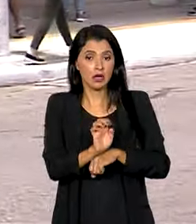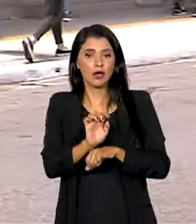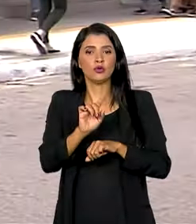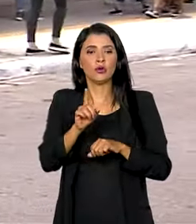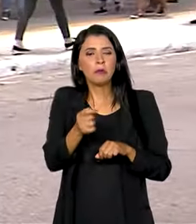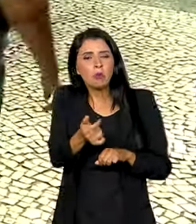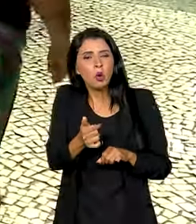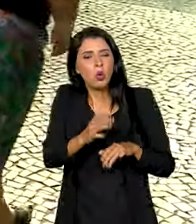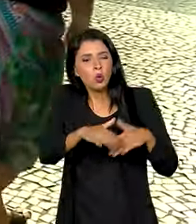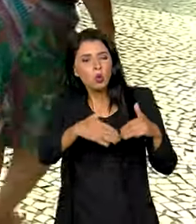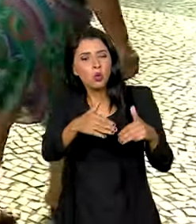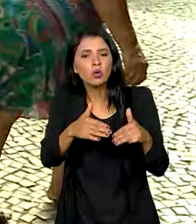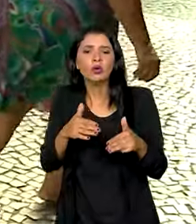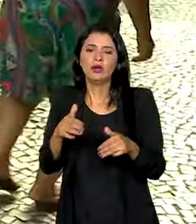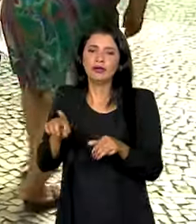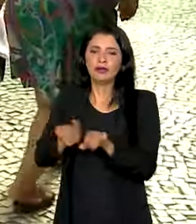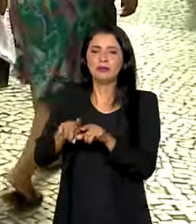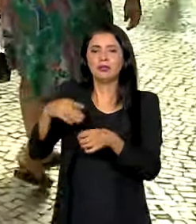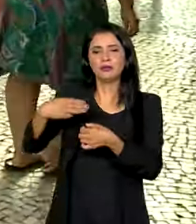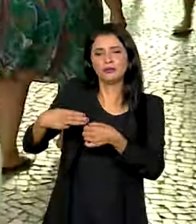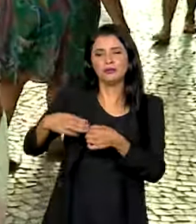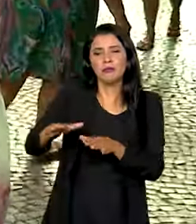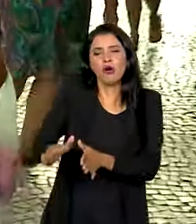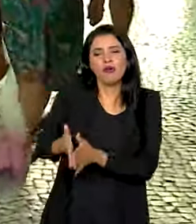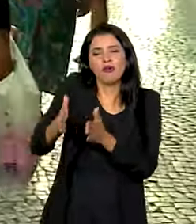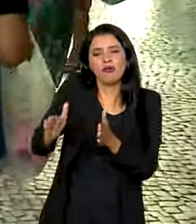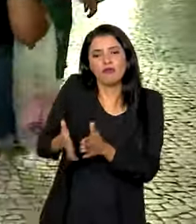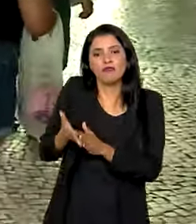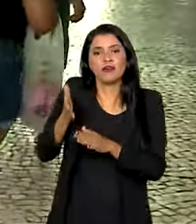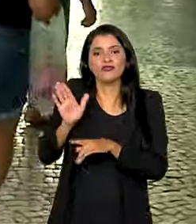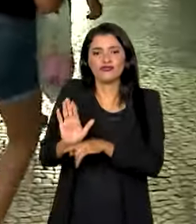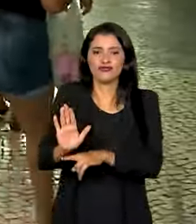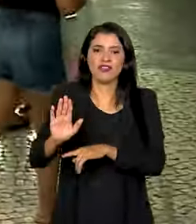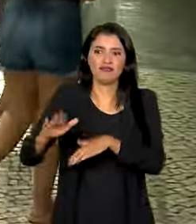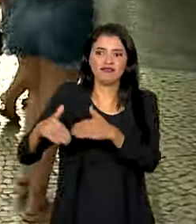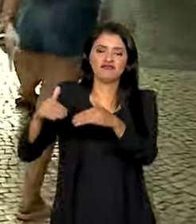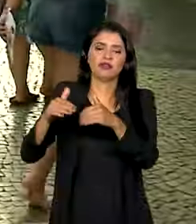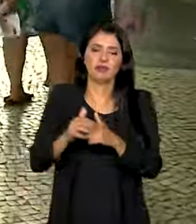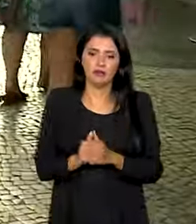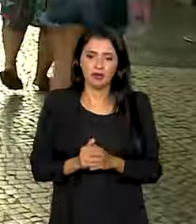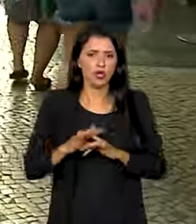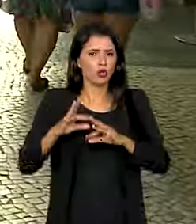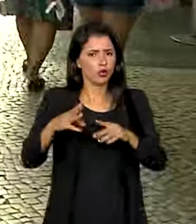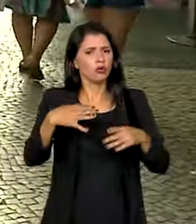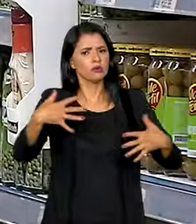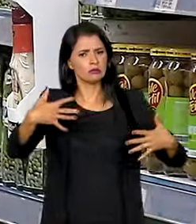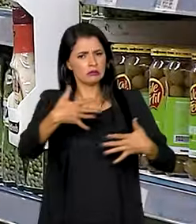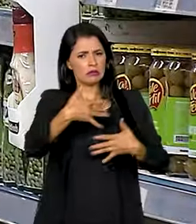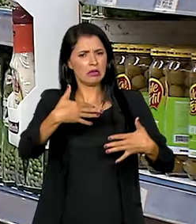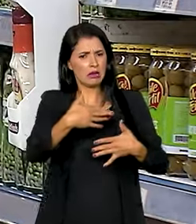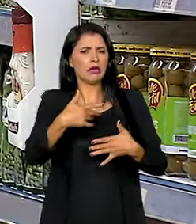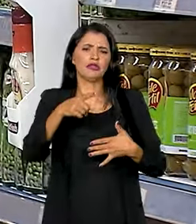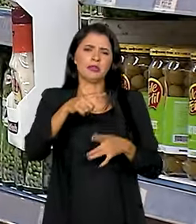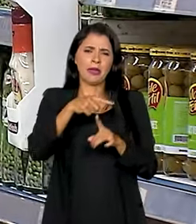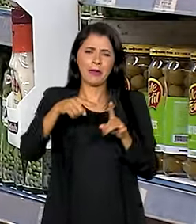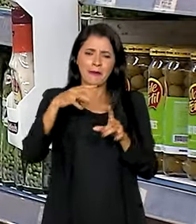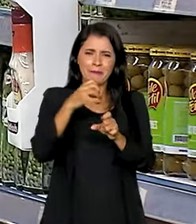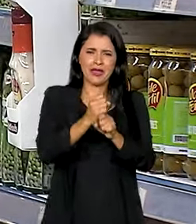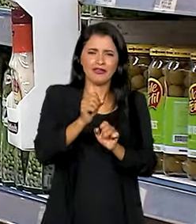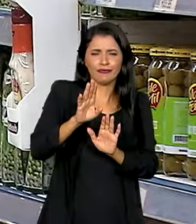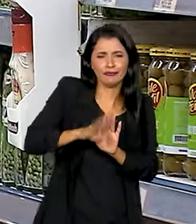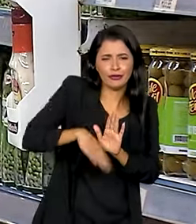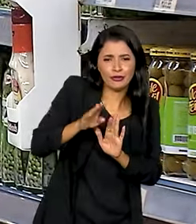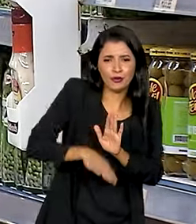desenvolvidos e os municípios mais pobres. De todas as cidades que têm desempenho econômico inferior à média brasileira,